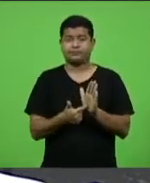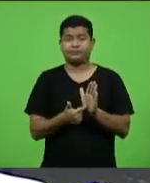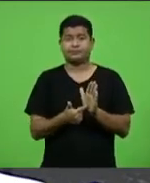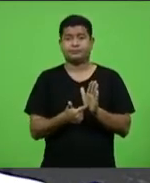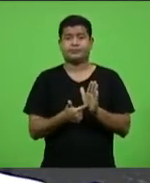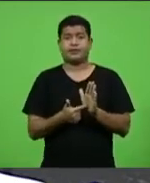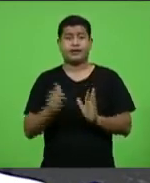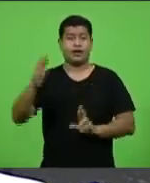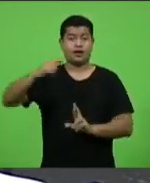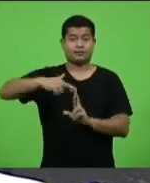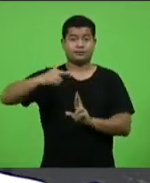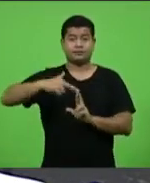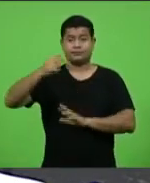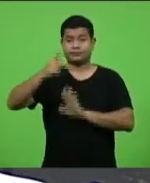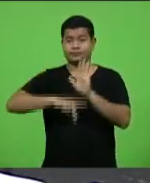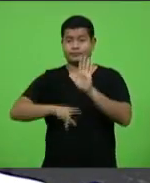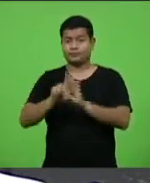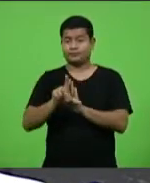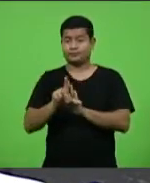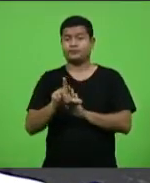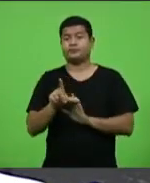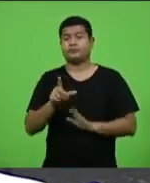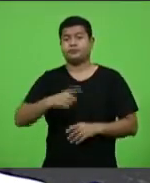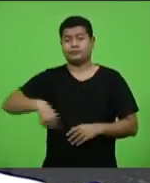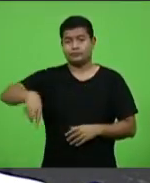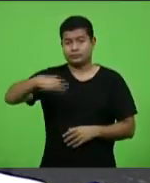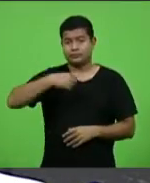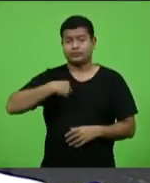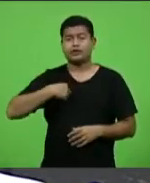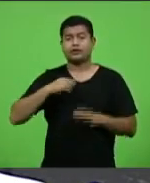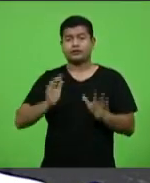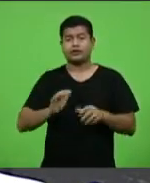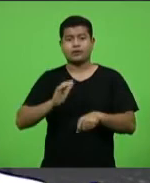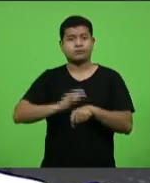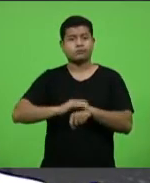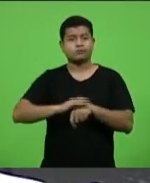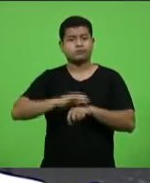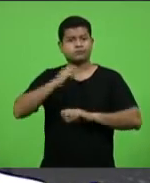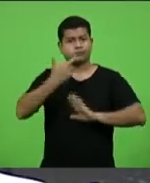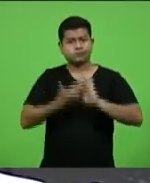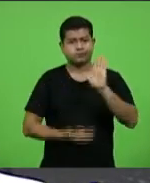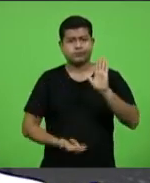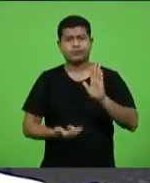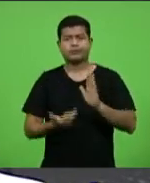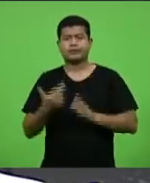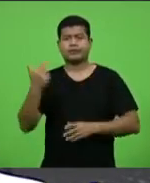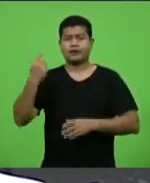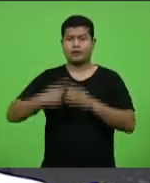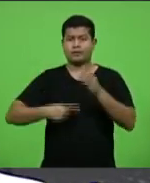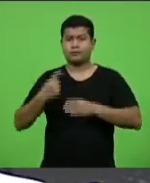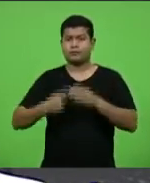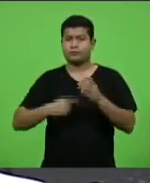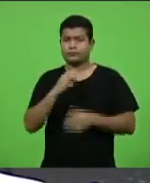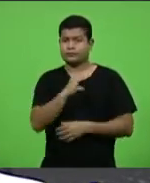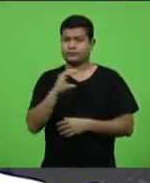referência ao projeto de lei, nós relatamos esse projeto na Comissão de Justiça